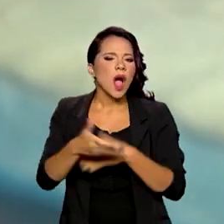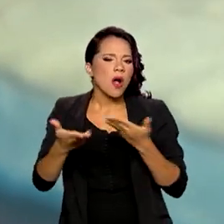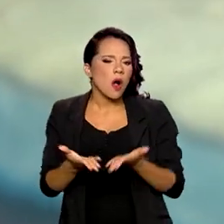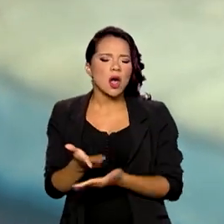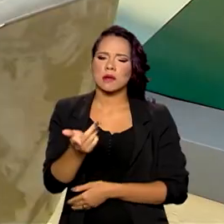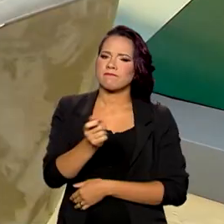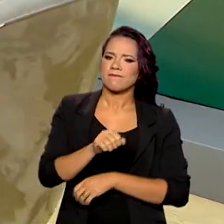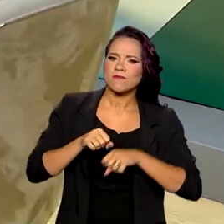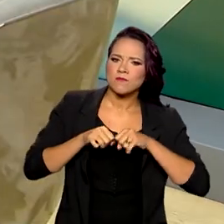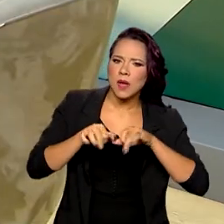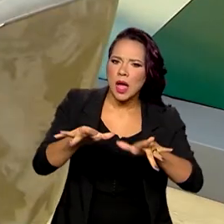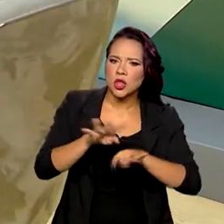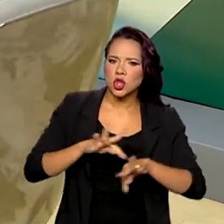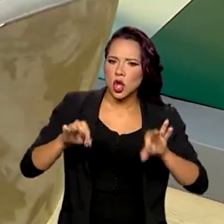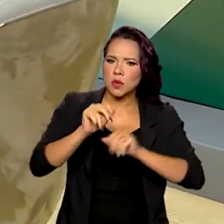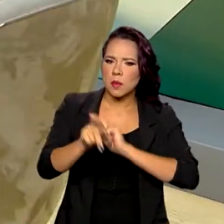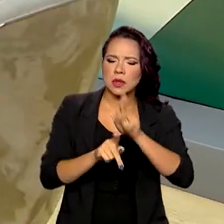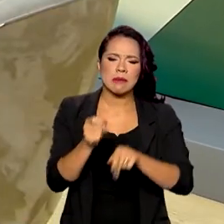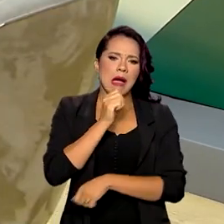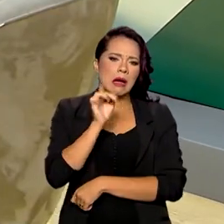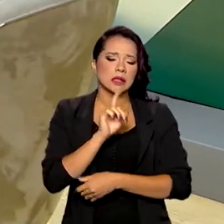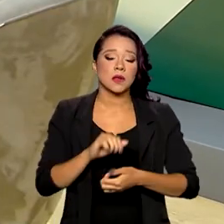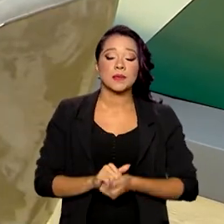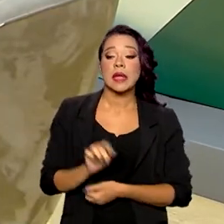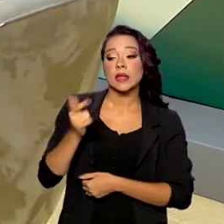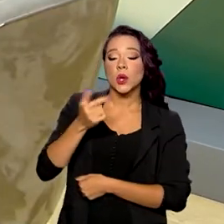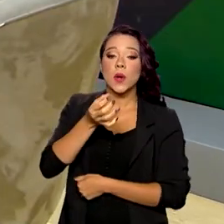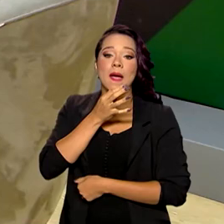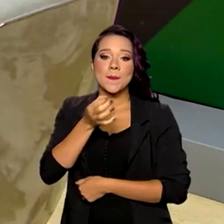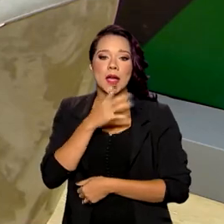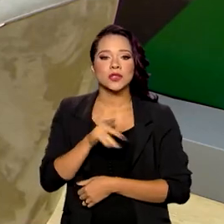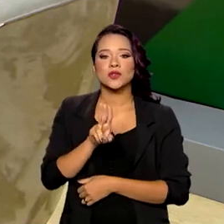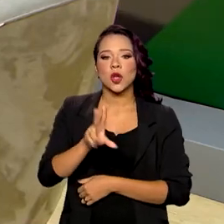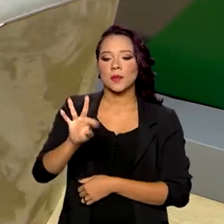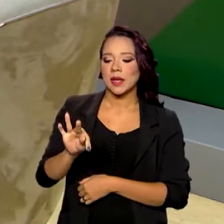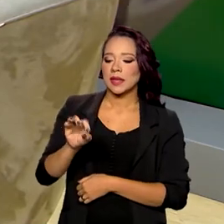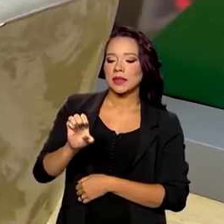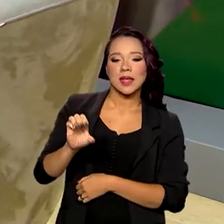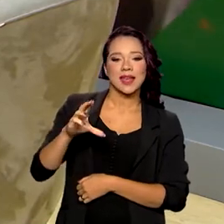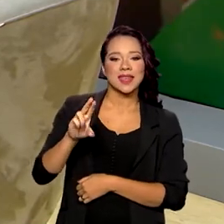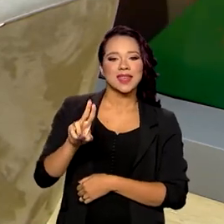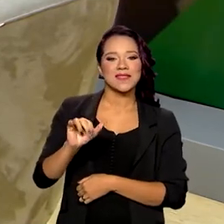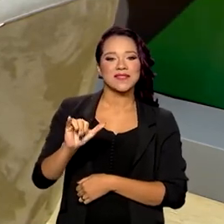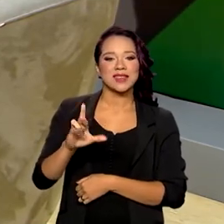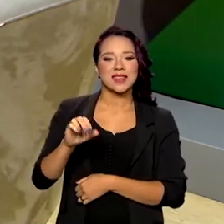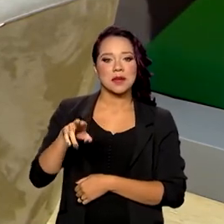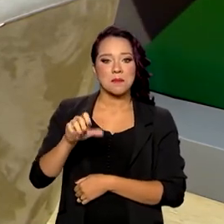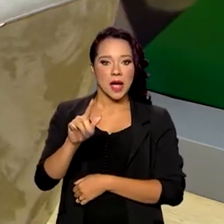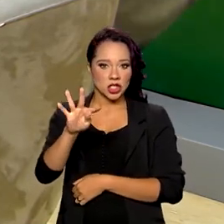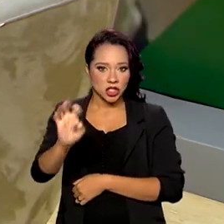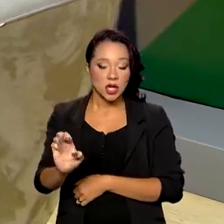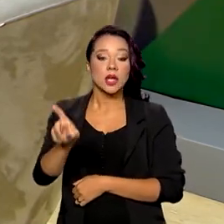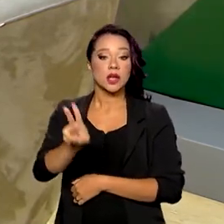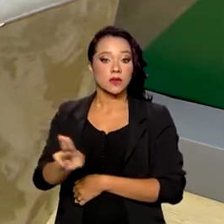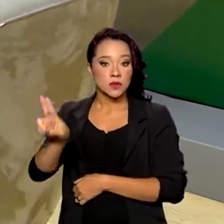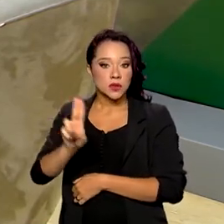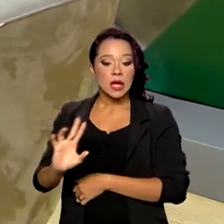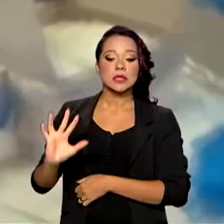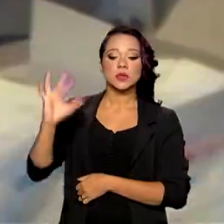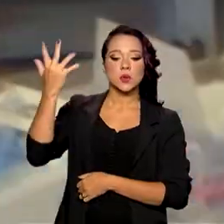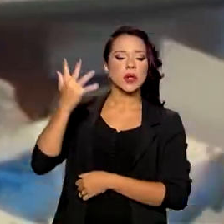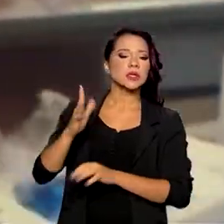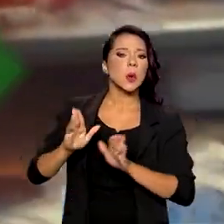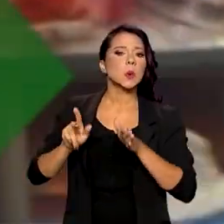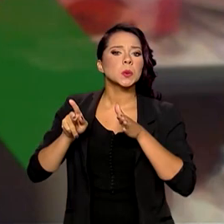para vacinação em massa. E um medicamento antiviral, que é o tecovirimate, que deve ser utilizado em situações muito